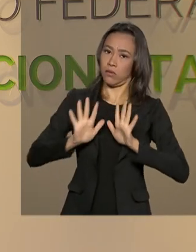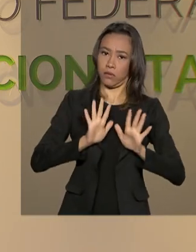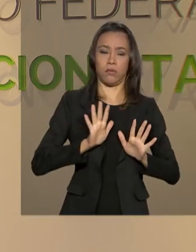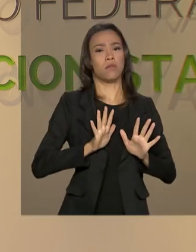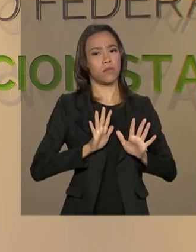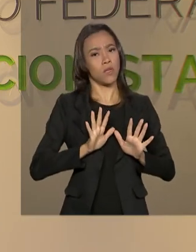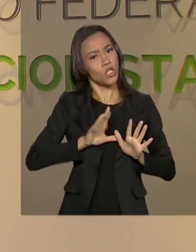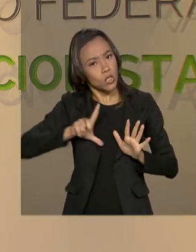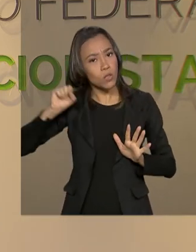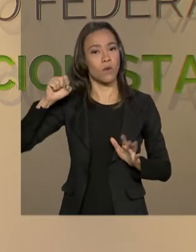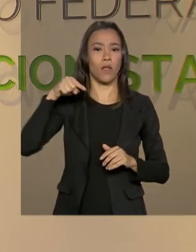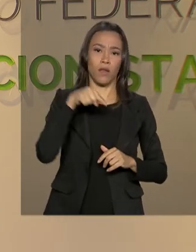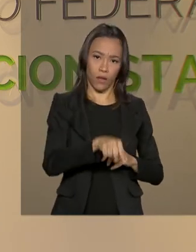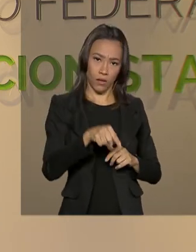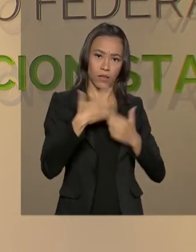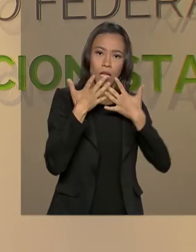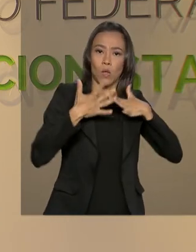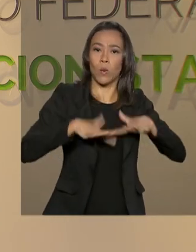Então, optar por alimentos mais naturais.